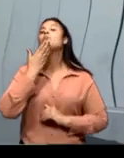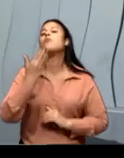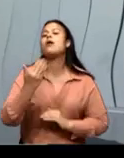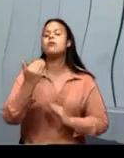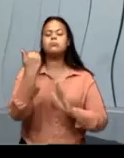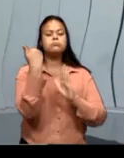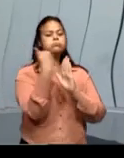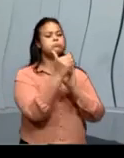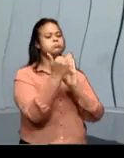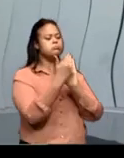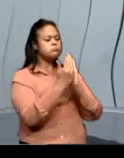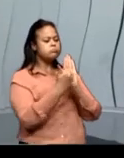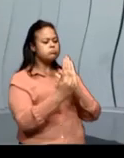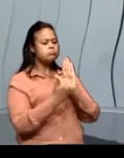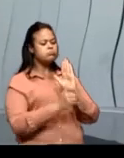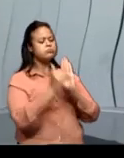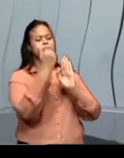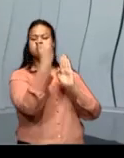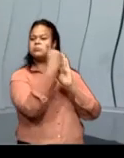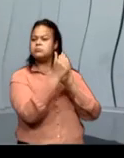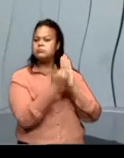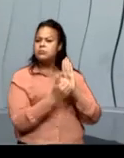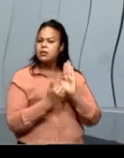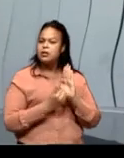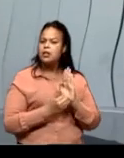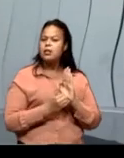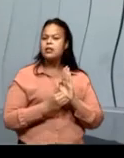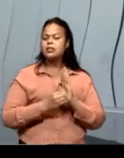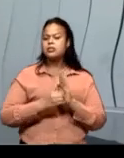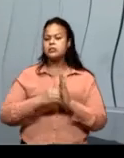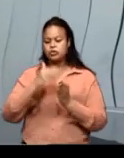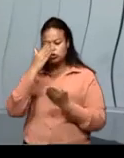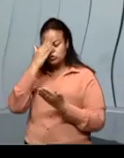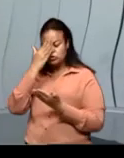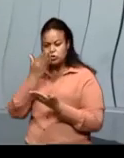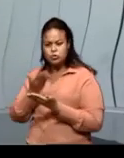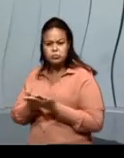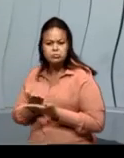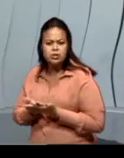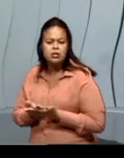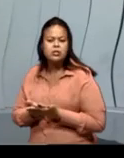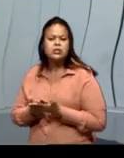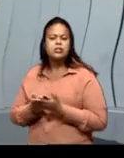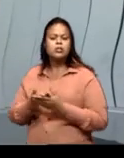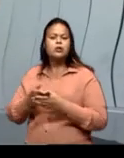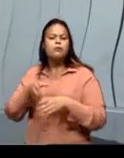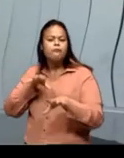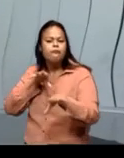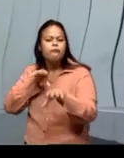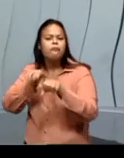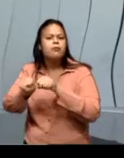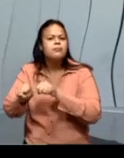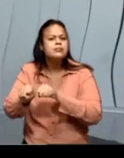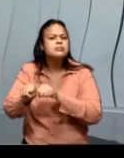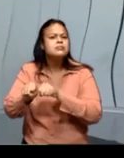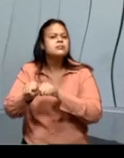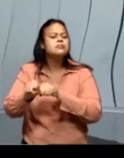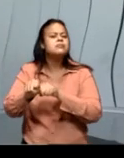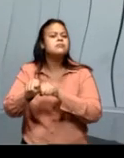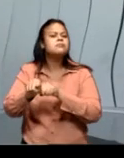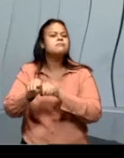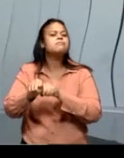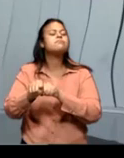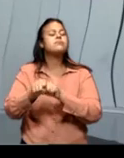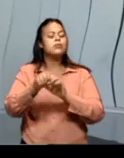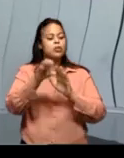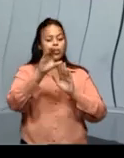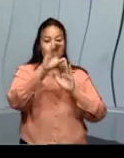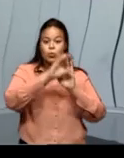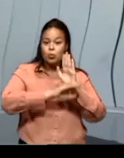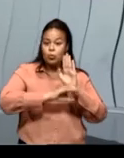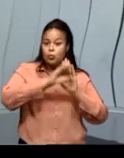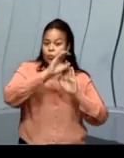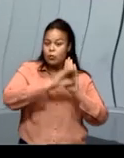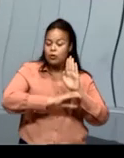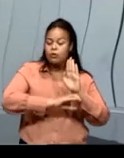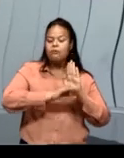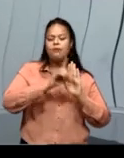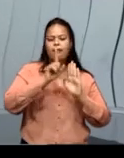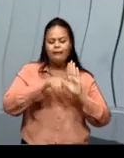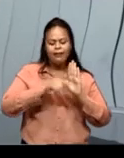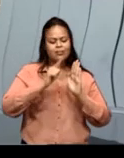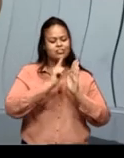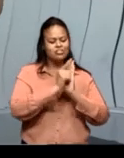enumera as suas características escolares, acadêmicas. Está vendo? O currículo, ele é gênero, né?